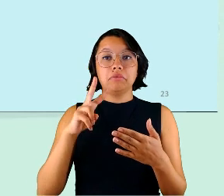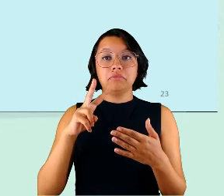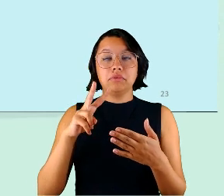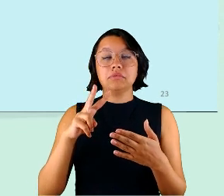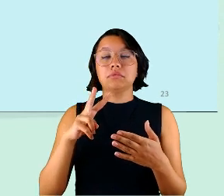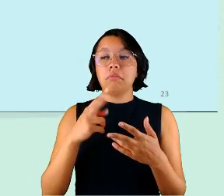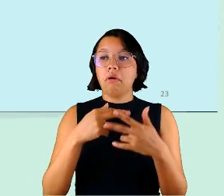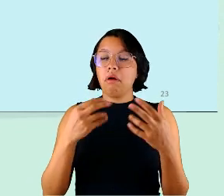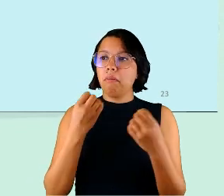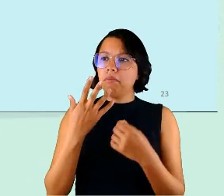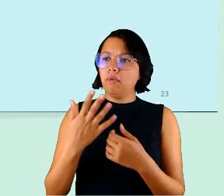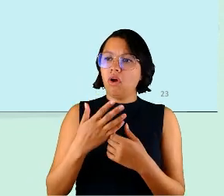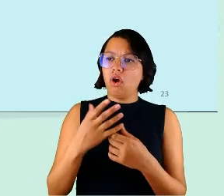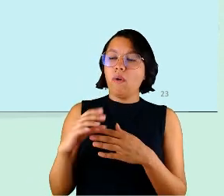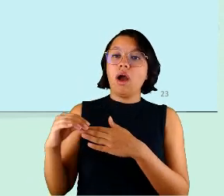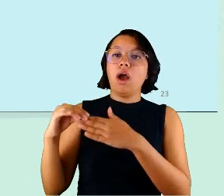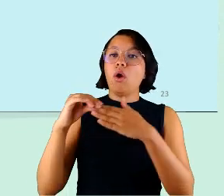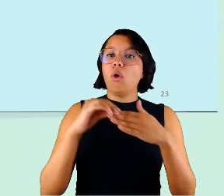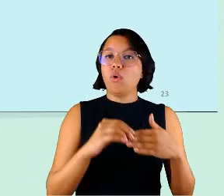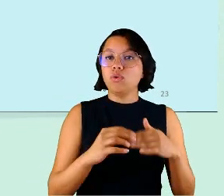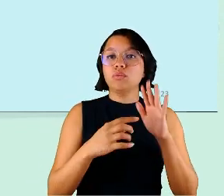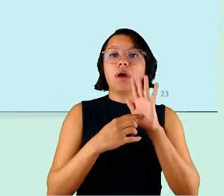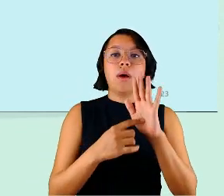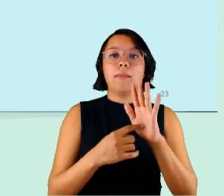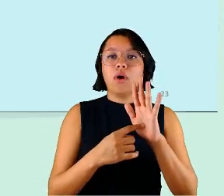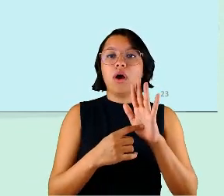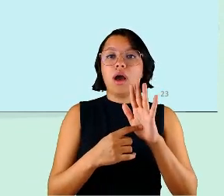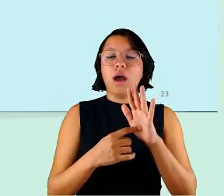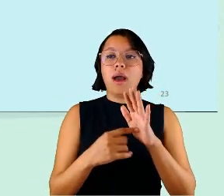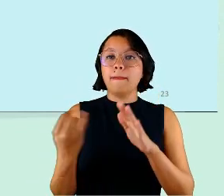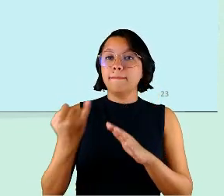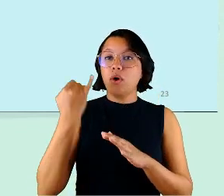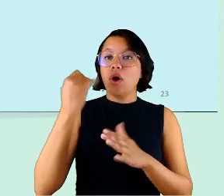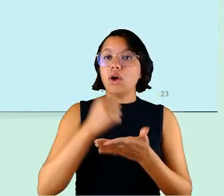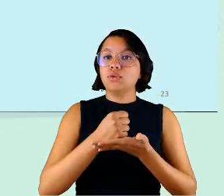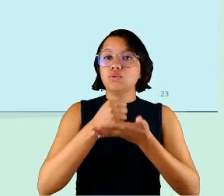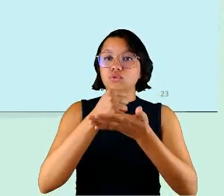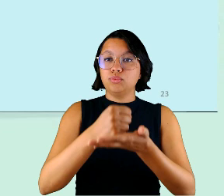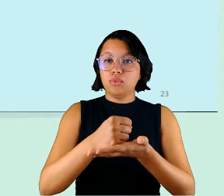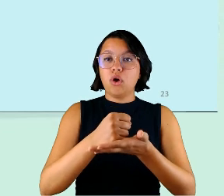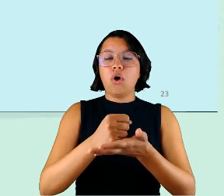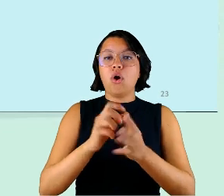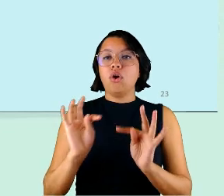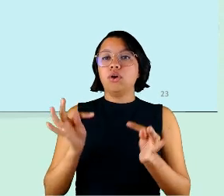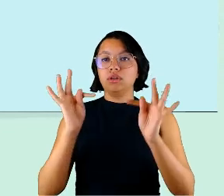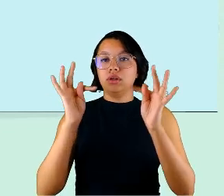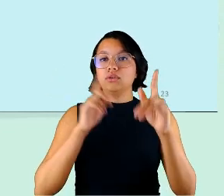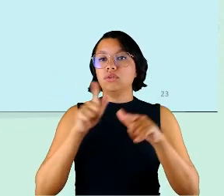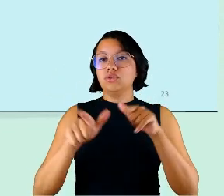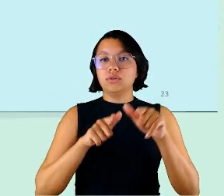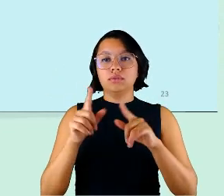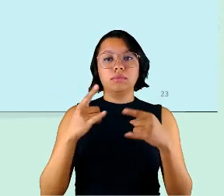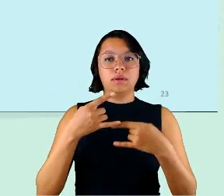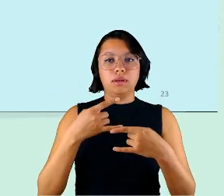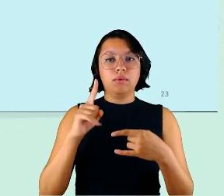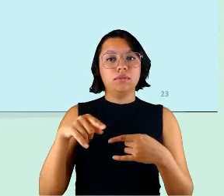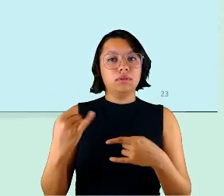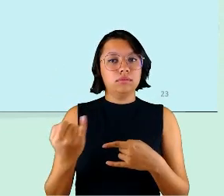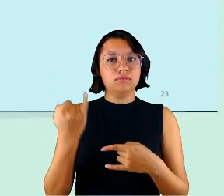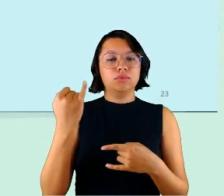favorável eu trouxe para mostrar a importância do suporte tecnológico ao trabalho remoto ele é fundamental